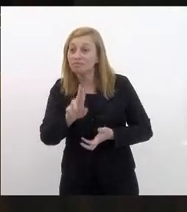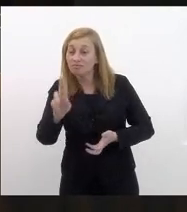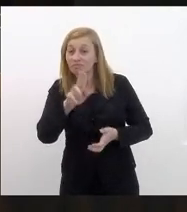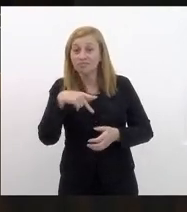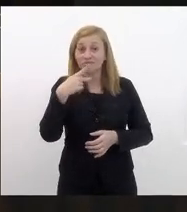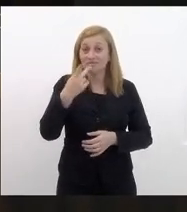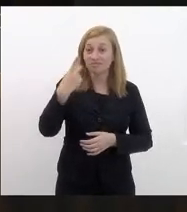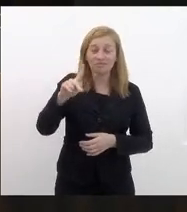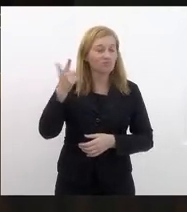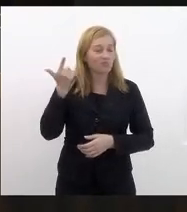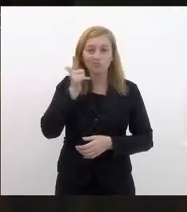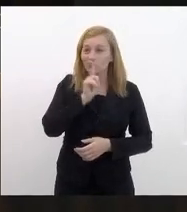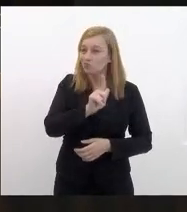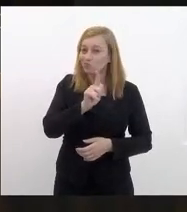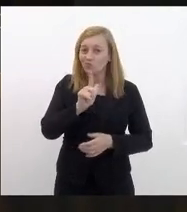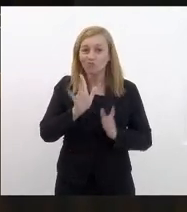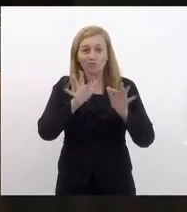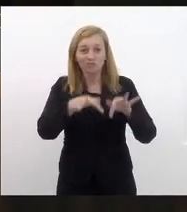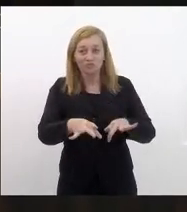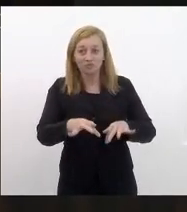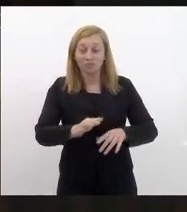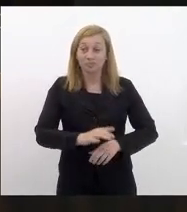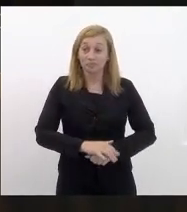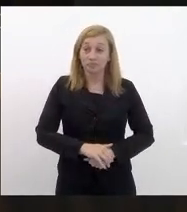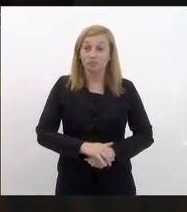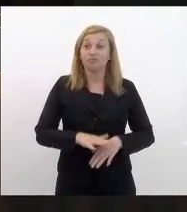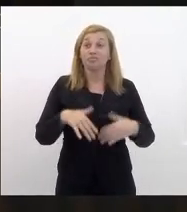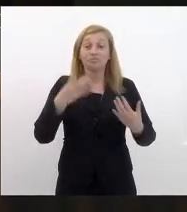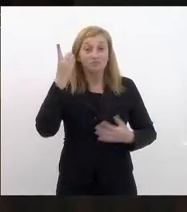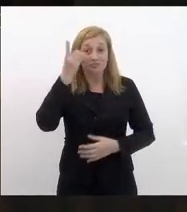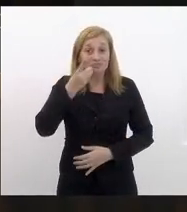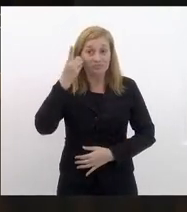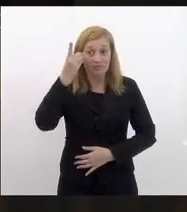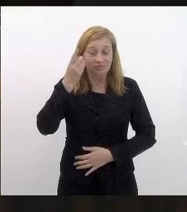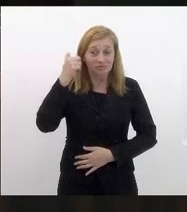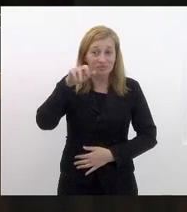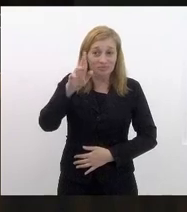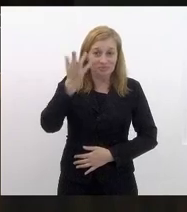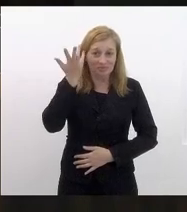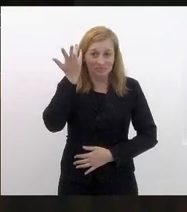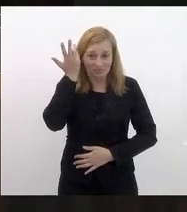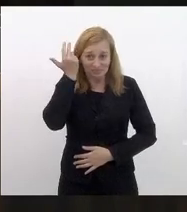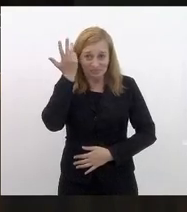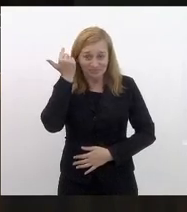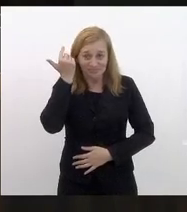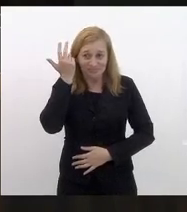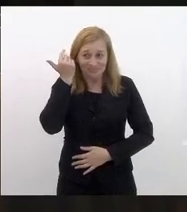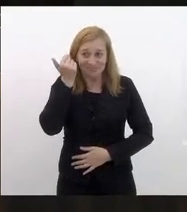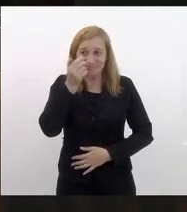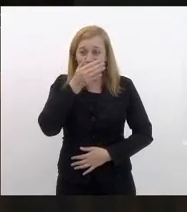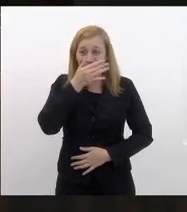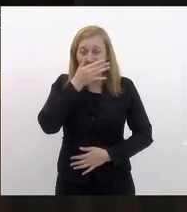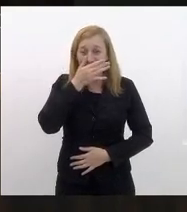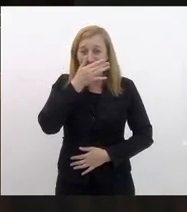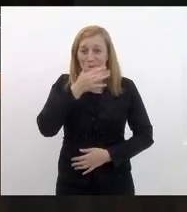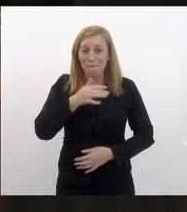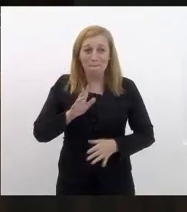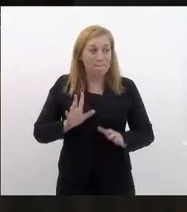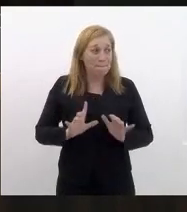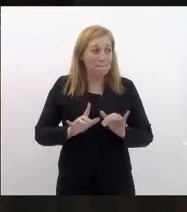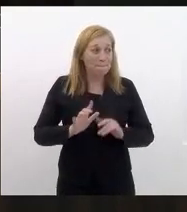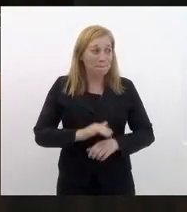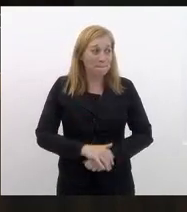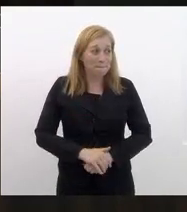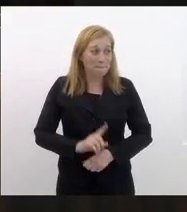dele e não consegue concluir deputado Eliomar seu link caiu é enquanto isso nós vamos passar para